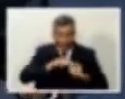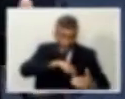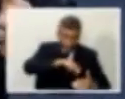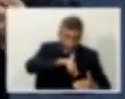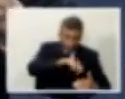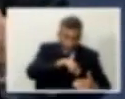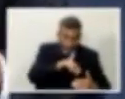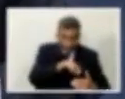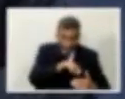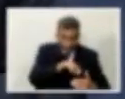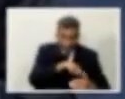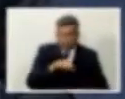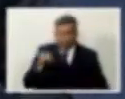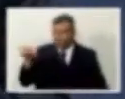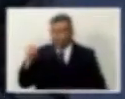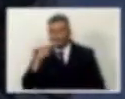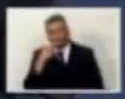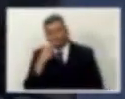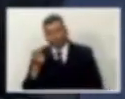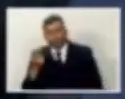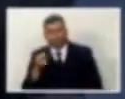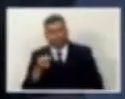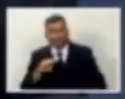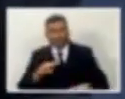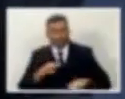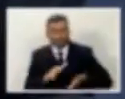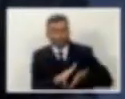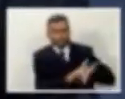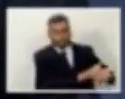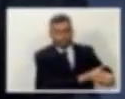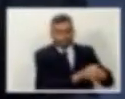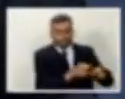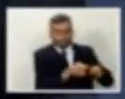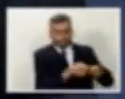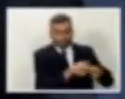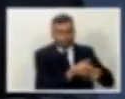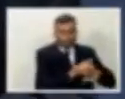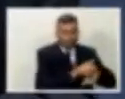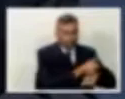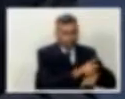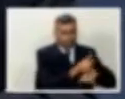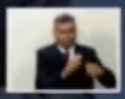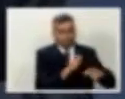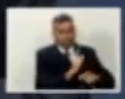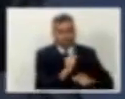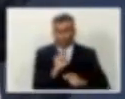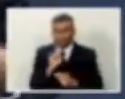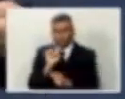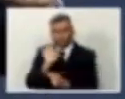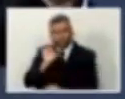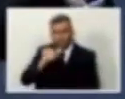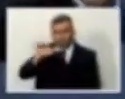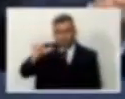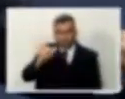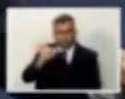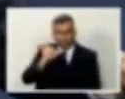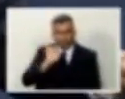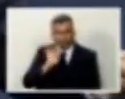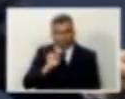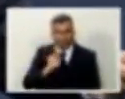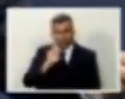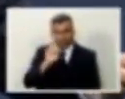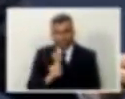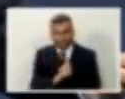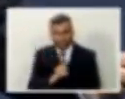basta a palavra do bispo, que eu respeito, do cardeal Dom Odilo, mas, e desrespeita completamente a opinião dos